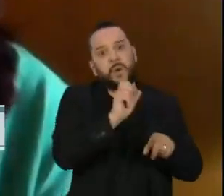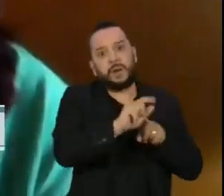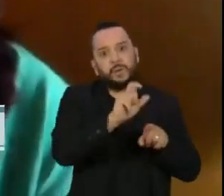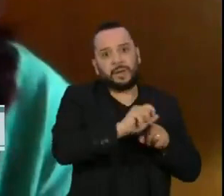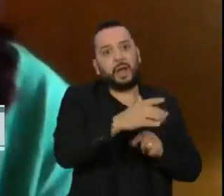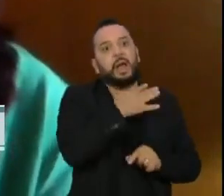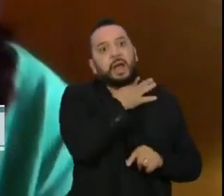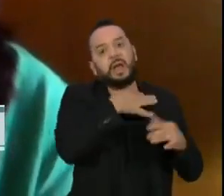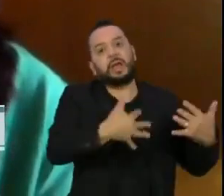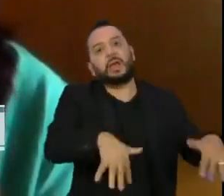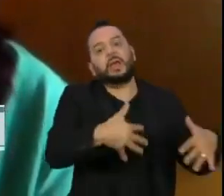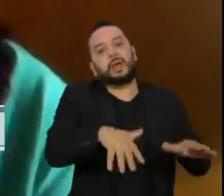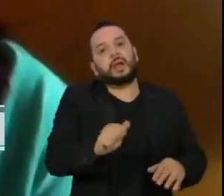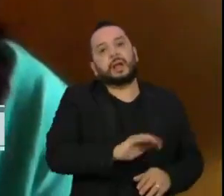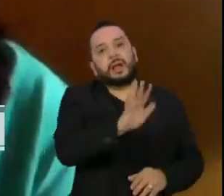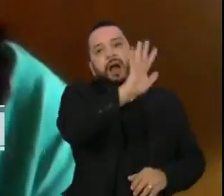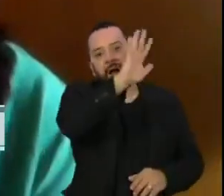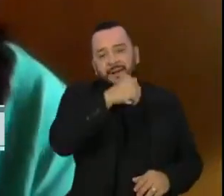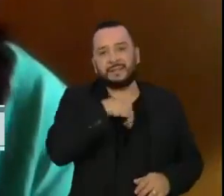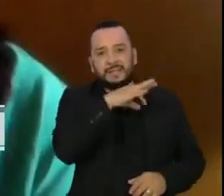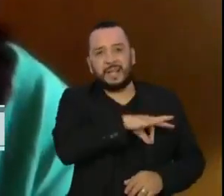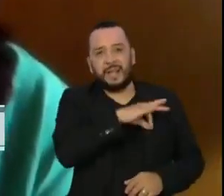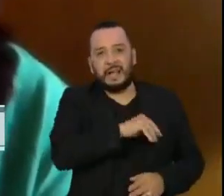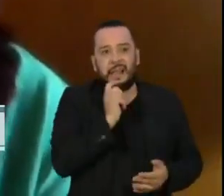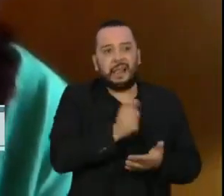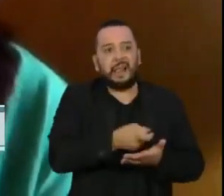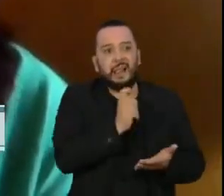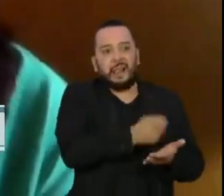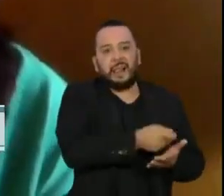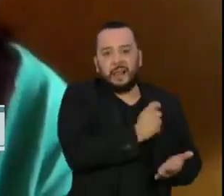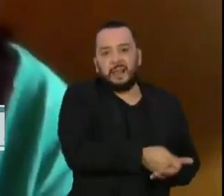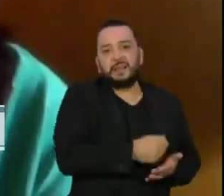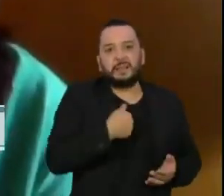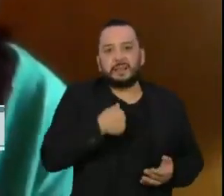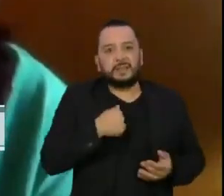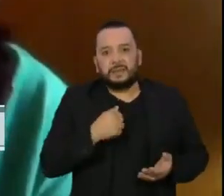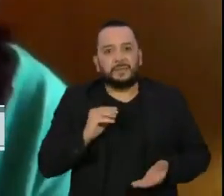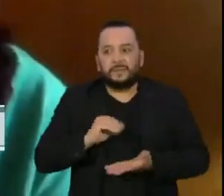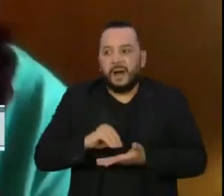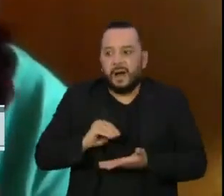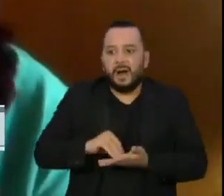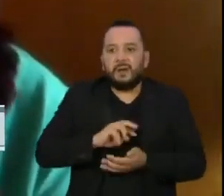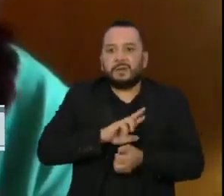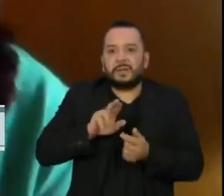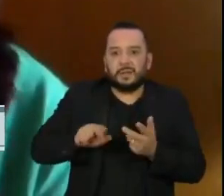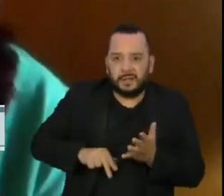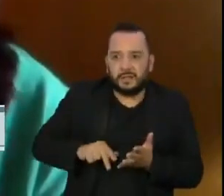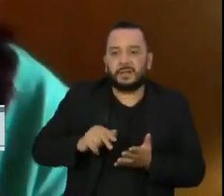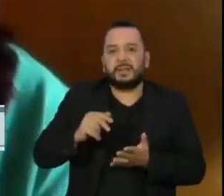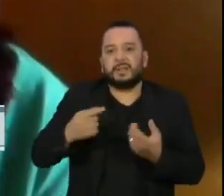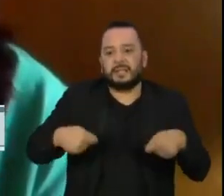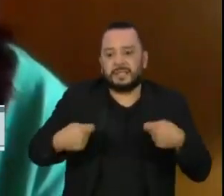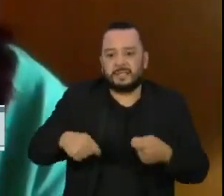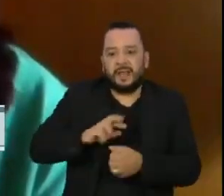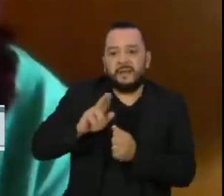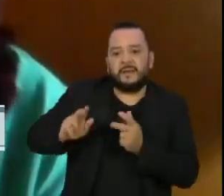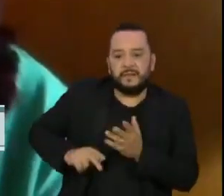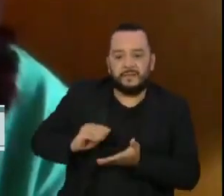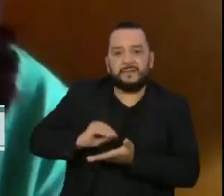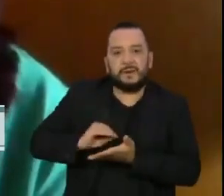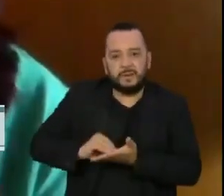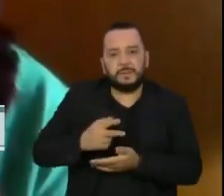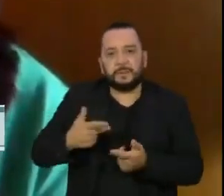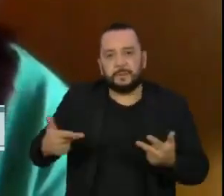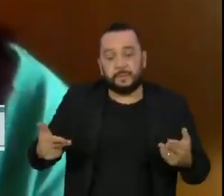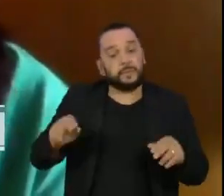é tão caro que compromete sua renda e termina comprometendo outras necessidades básicas. Ou então, aquelas famílias que moram